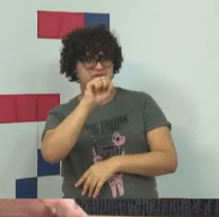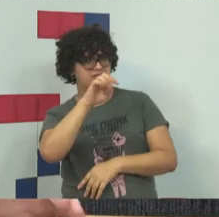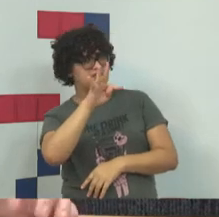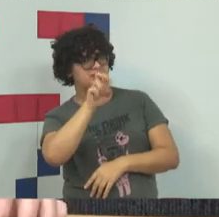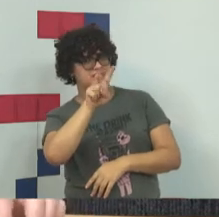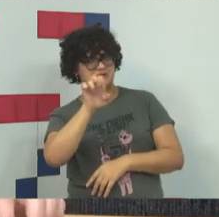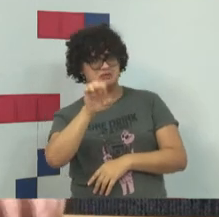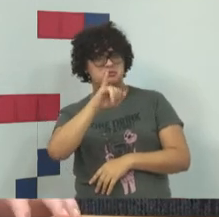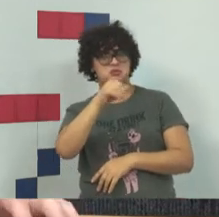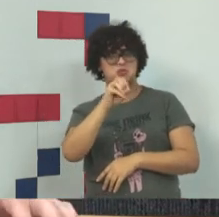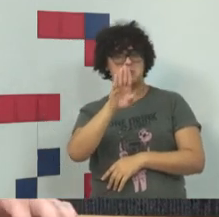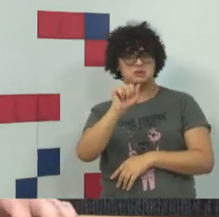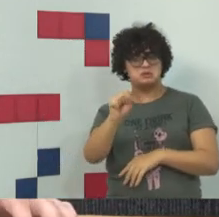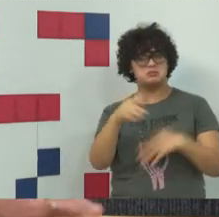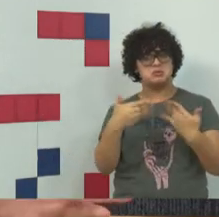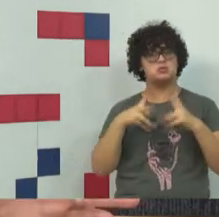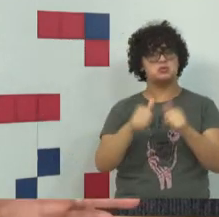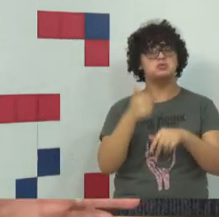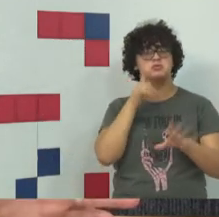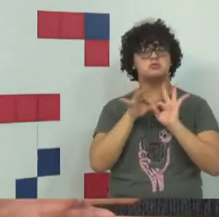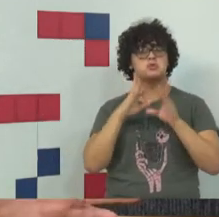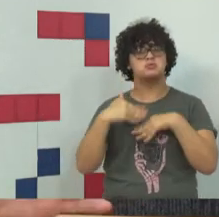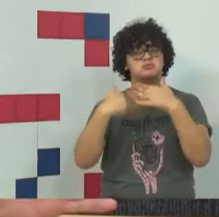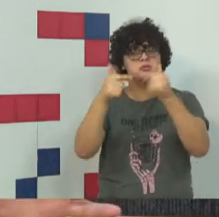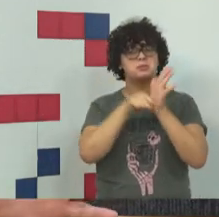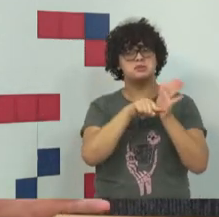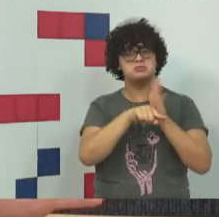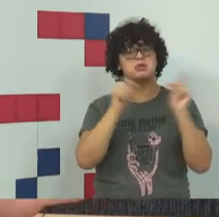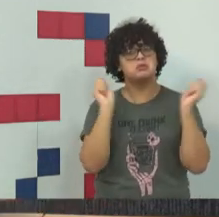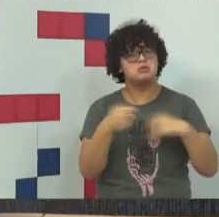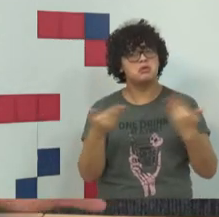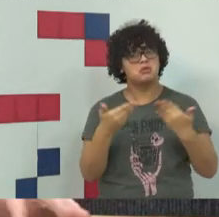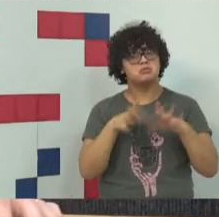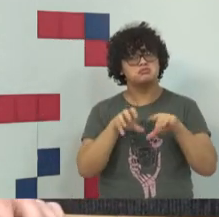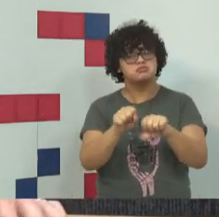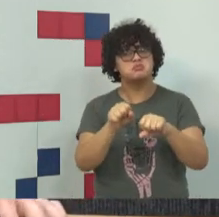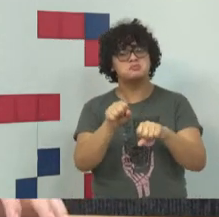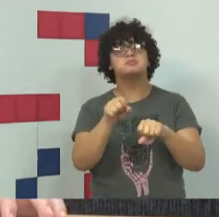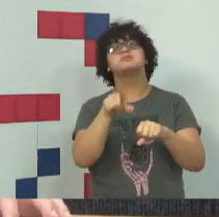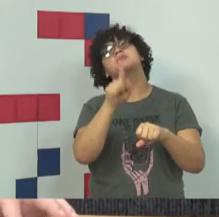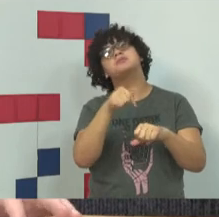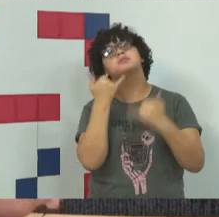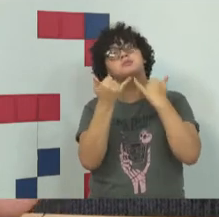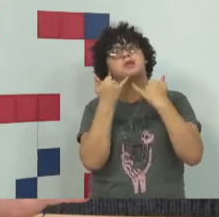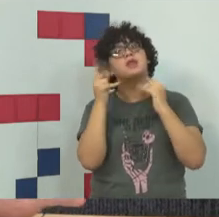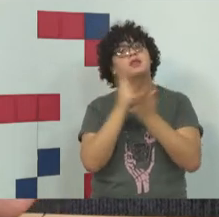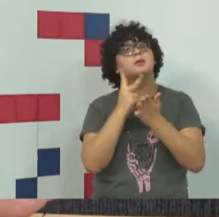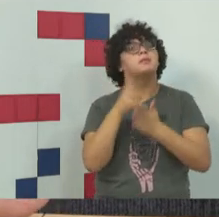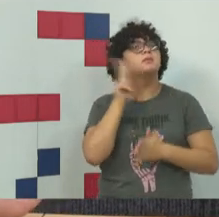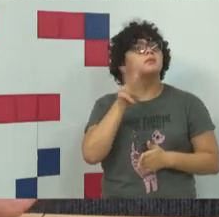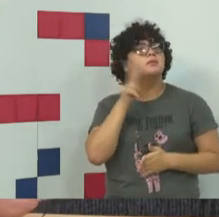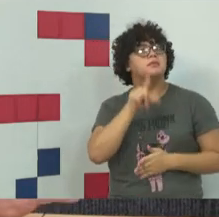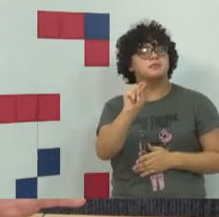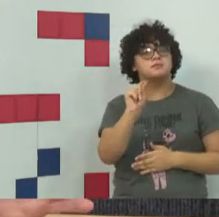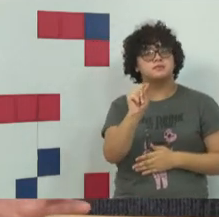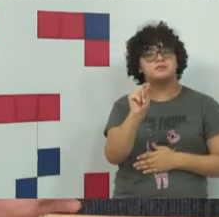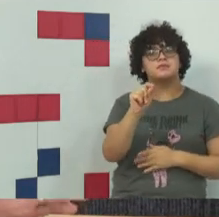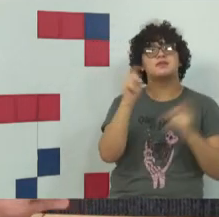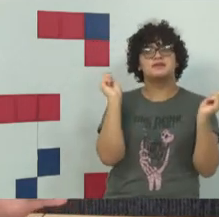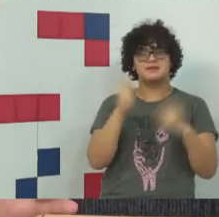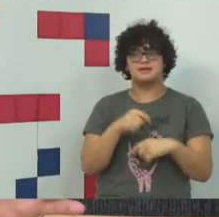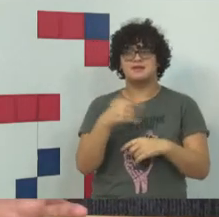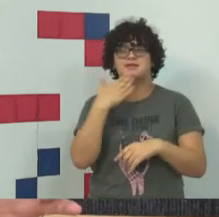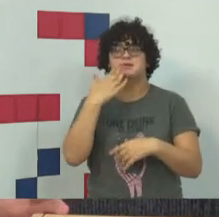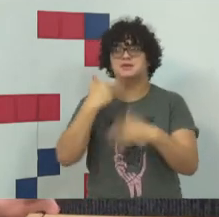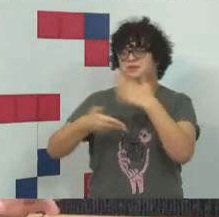envolvidos nessa pesquisa e isso o mercado abraçou em seguida, sempre lembrando que isso já